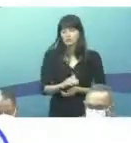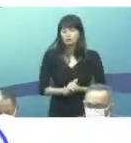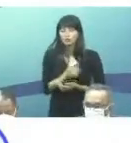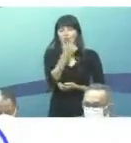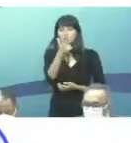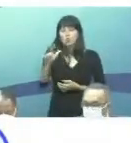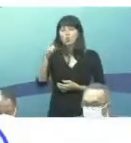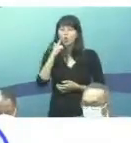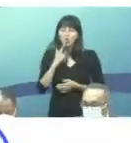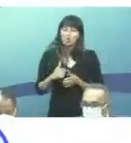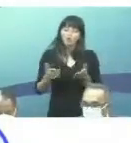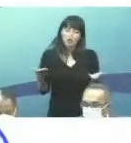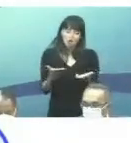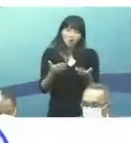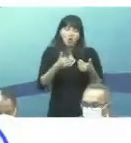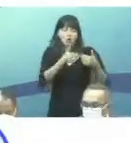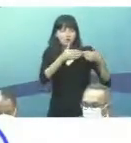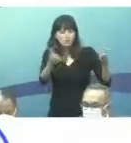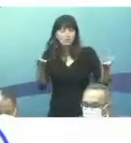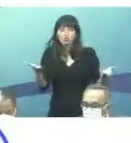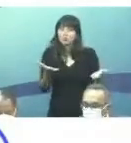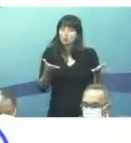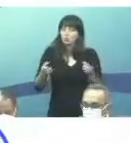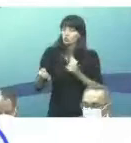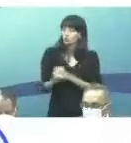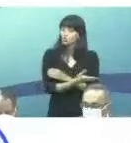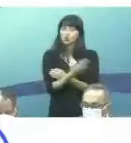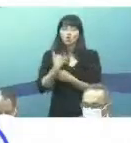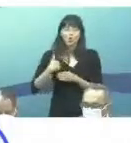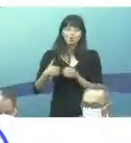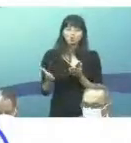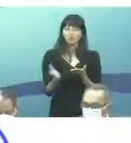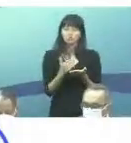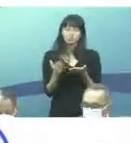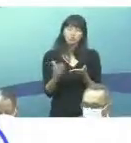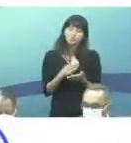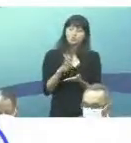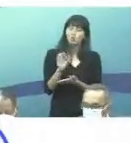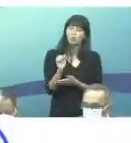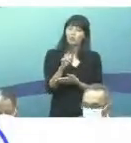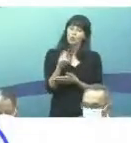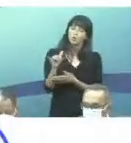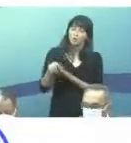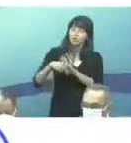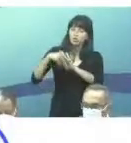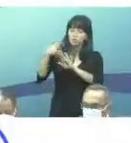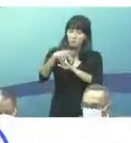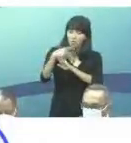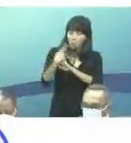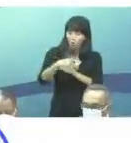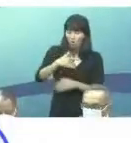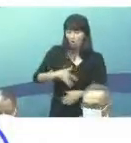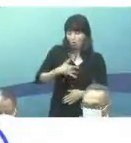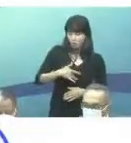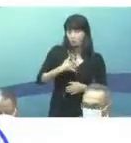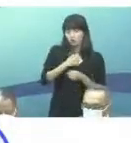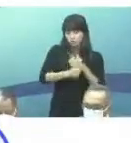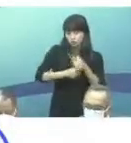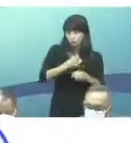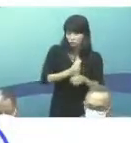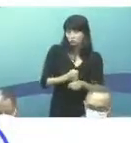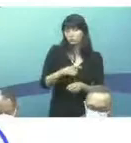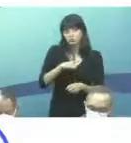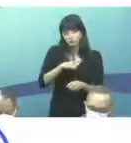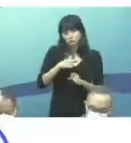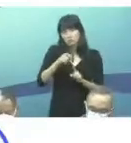Além, obviamente, estamos lançando hoje o nosso boletim, o boletim específico da tuberculose anual, que é lançado a